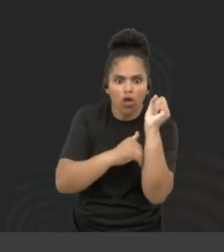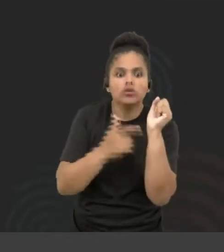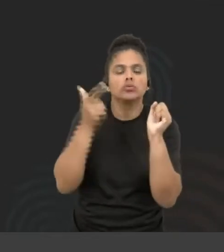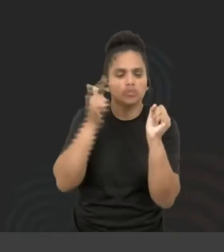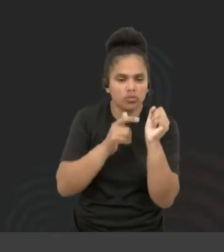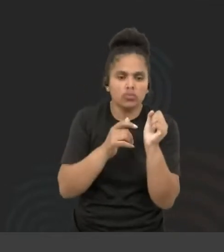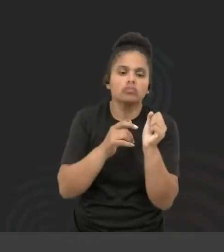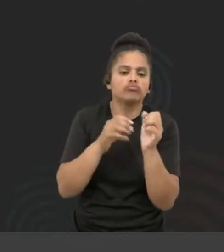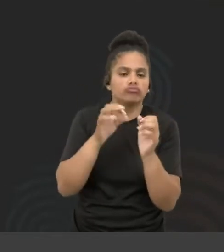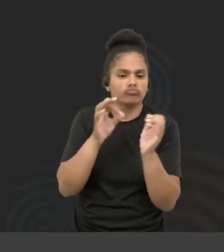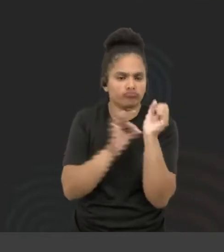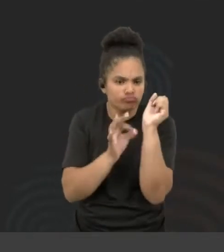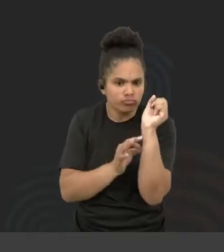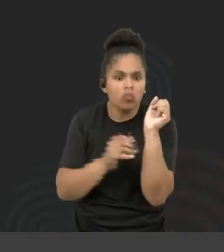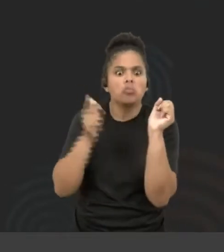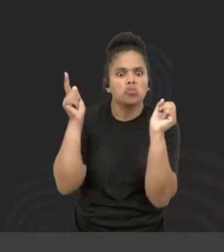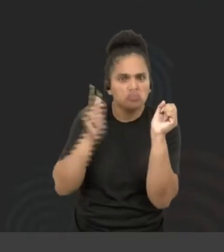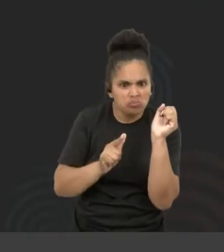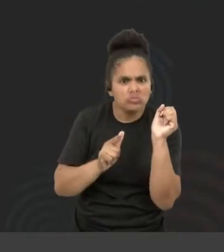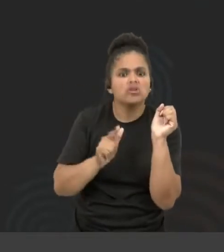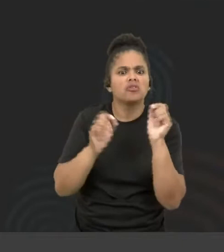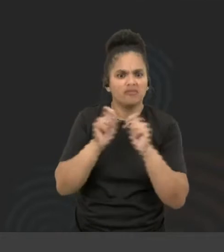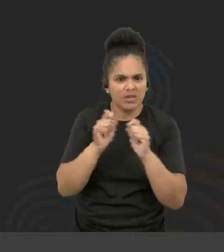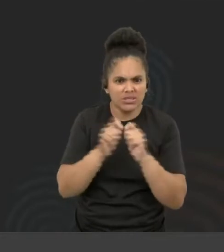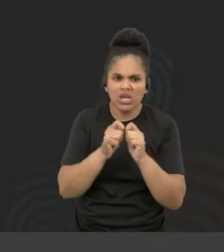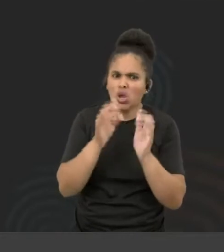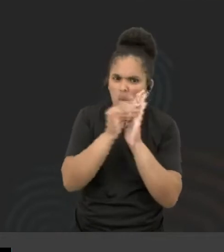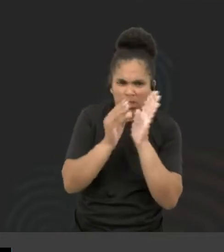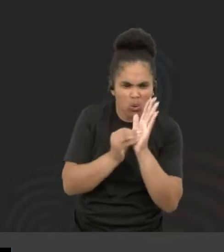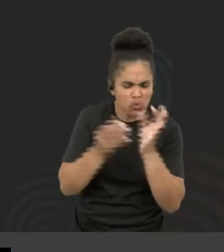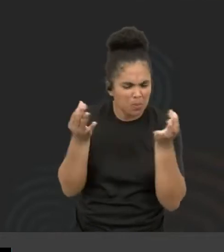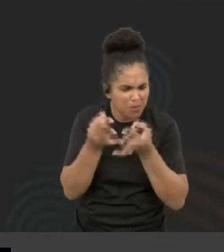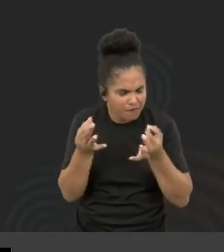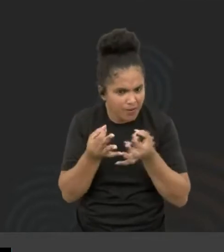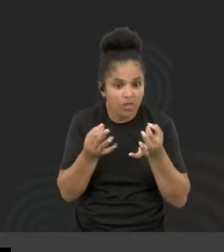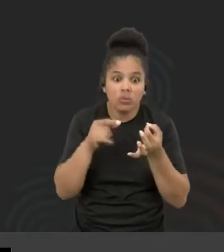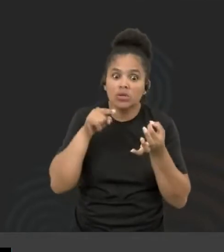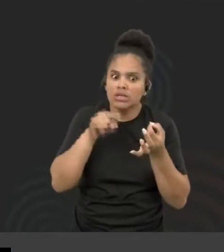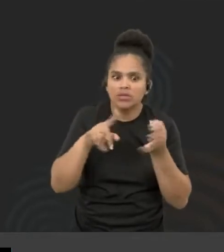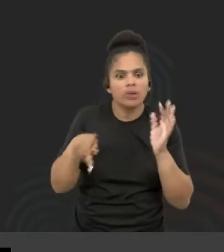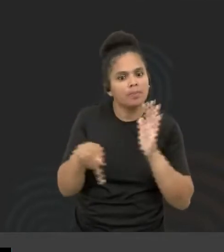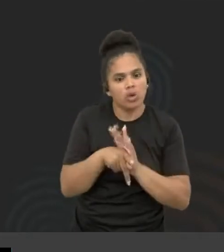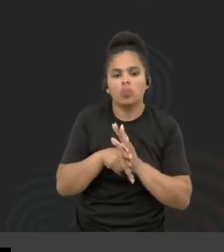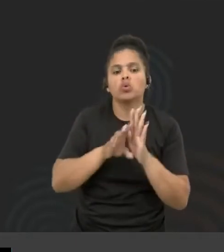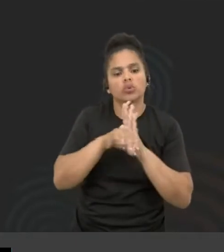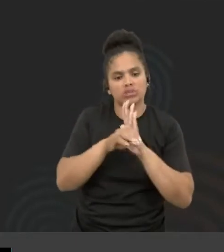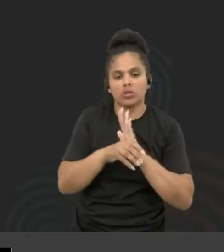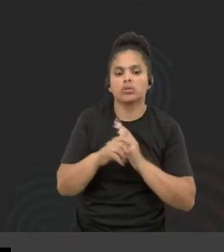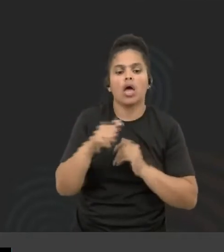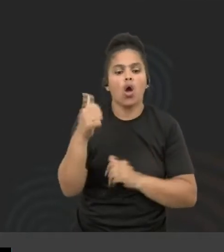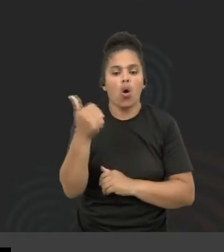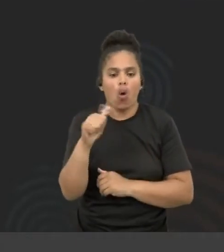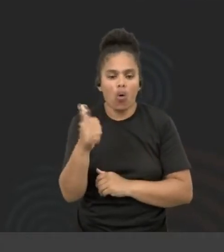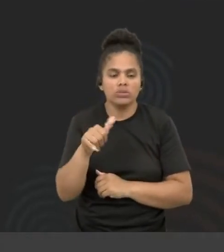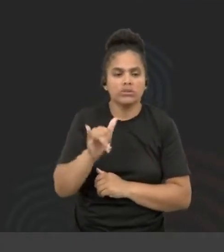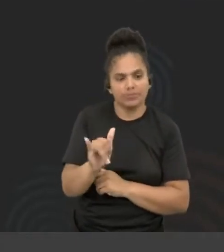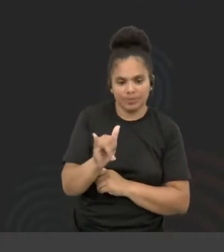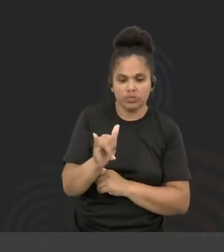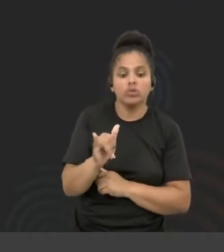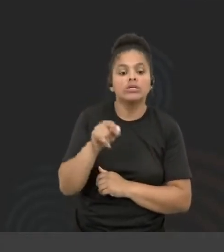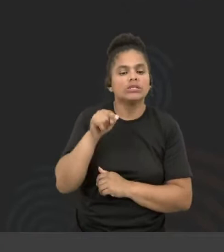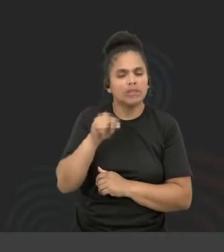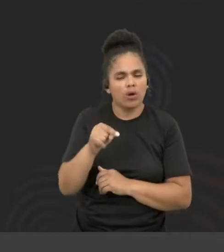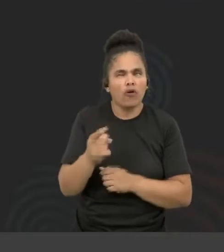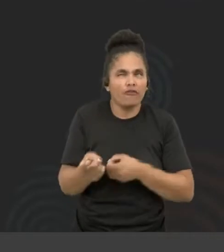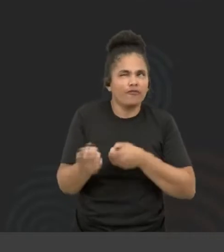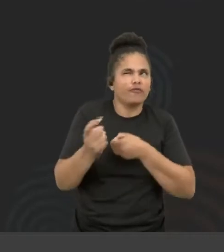design bem feito, um conteúdo bem feito, porque nada é uma coisa só. É o conceito do A11Y, né? Deixa eu, né? Volta